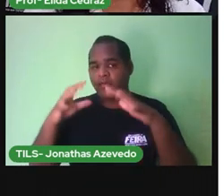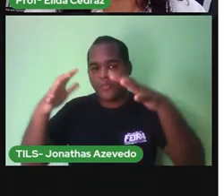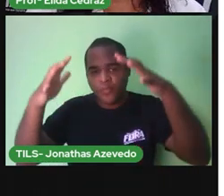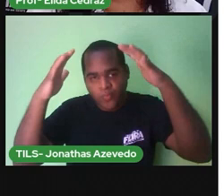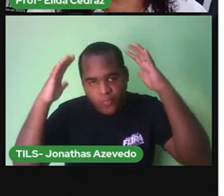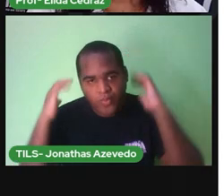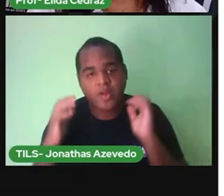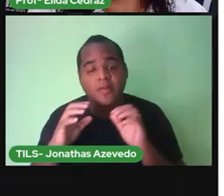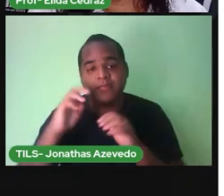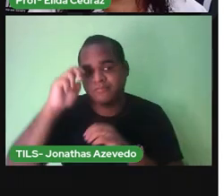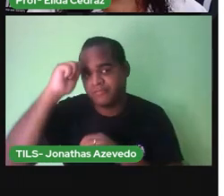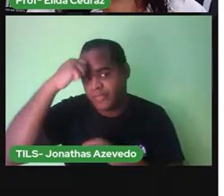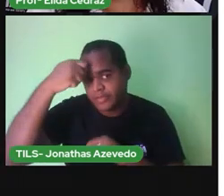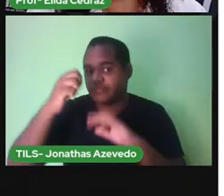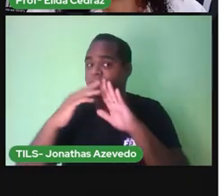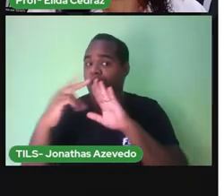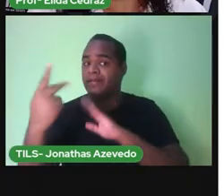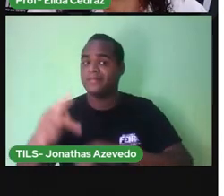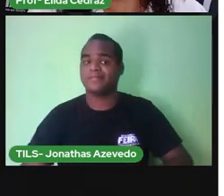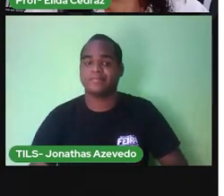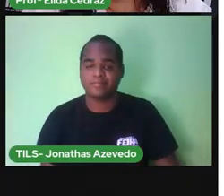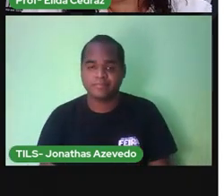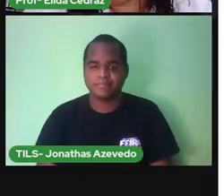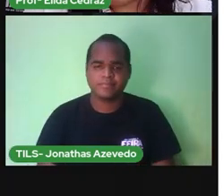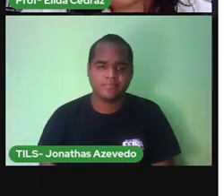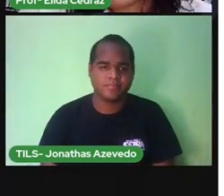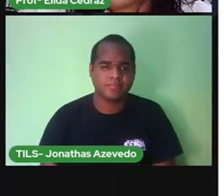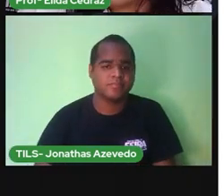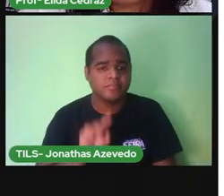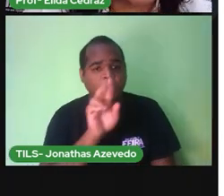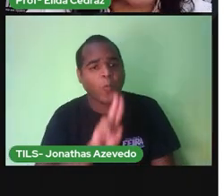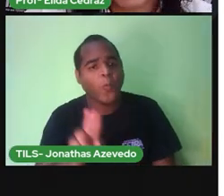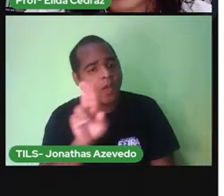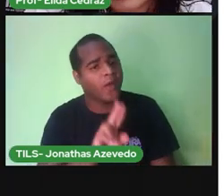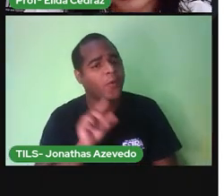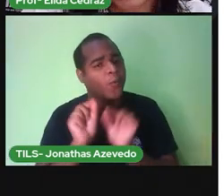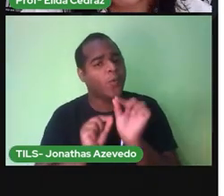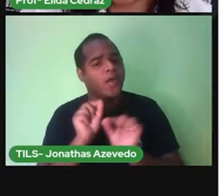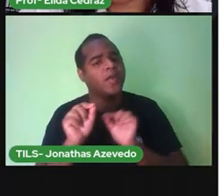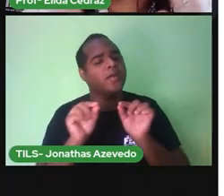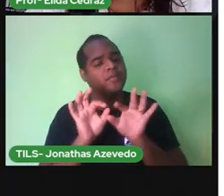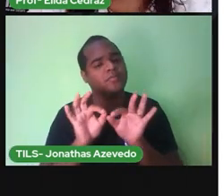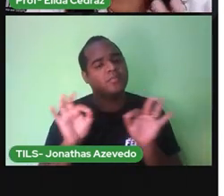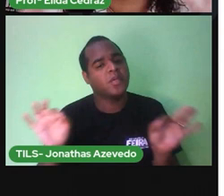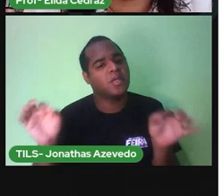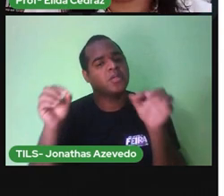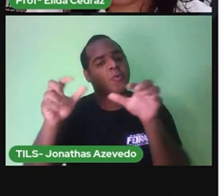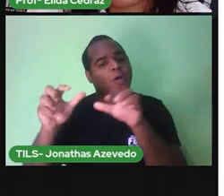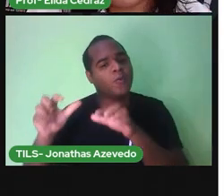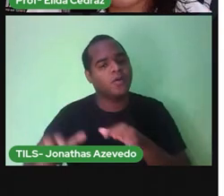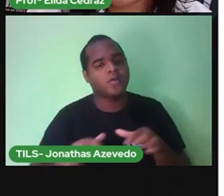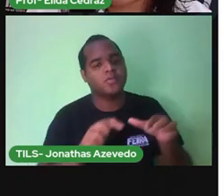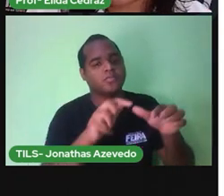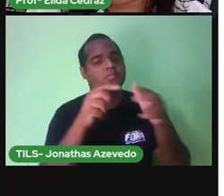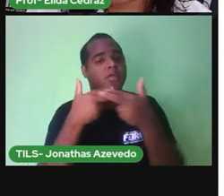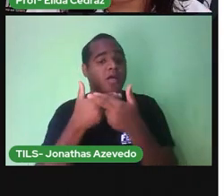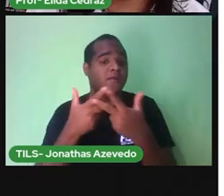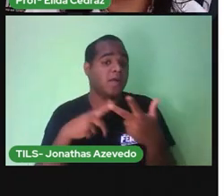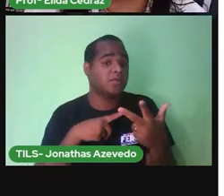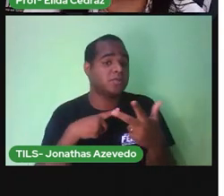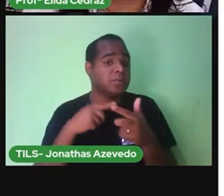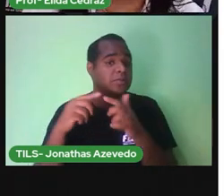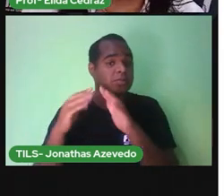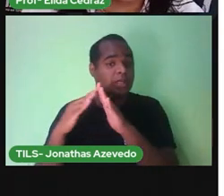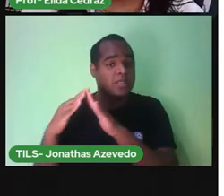Você sabe o que eles usavam para fazer Medir essas distâncias O tamanho das coisas?